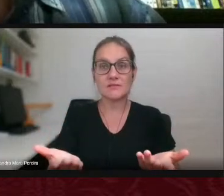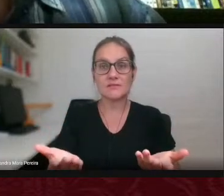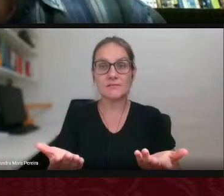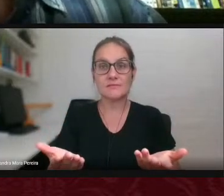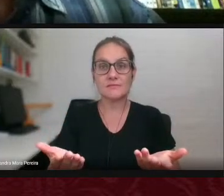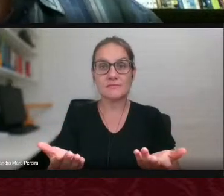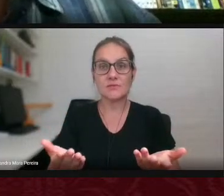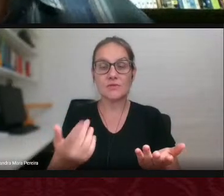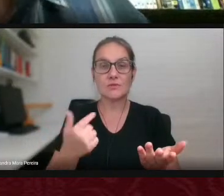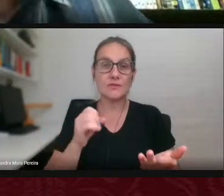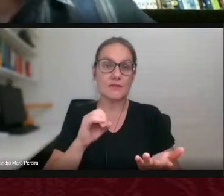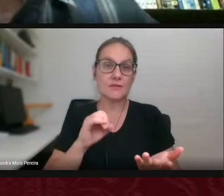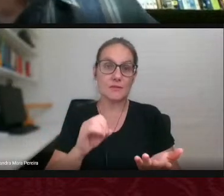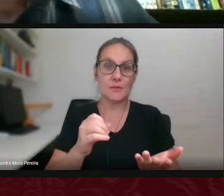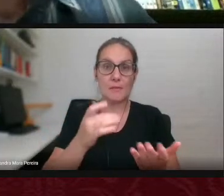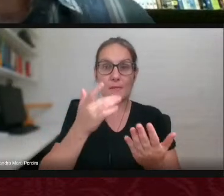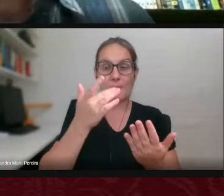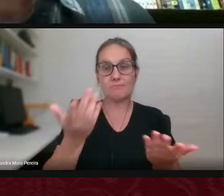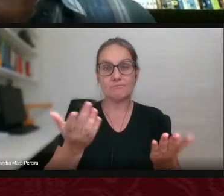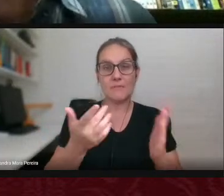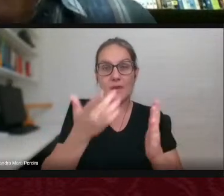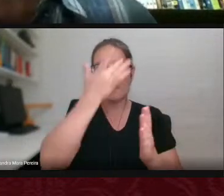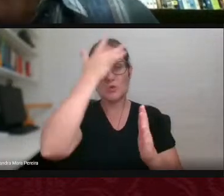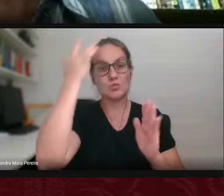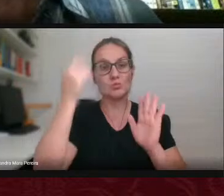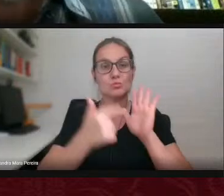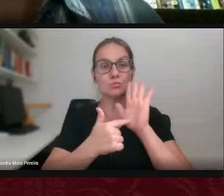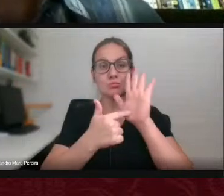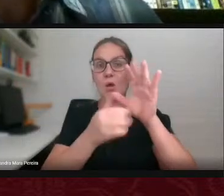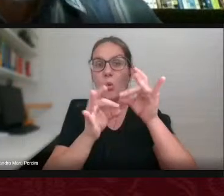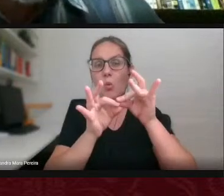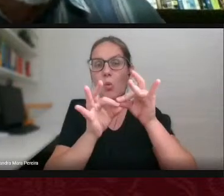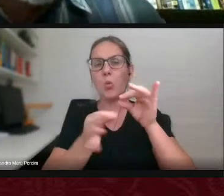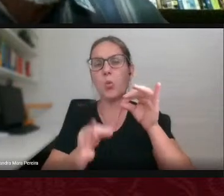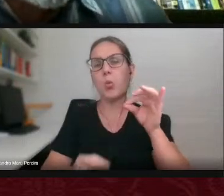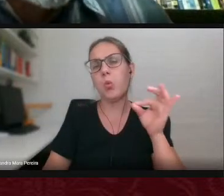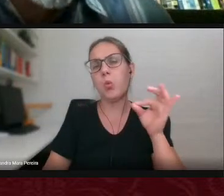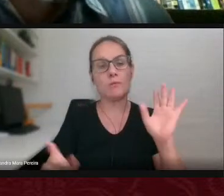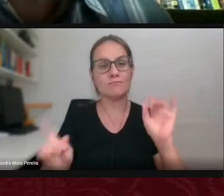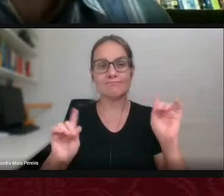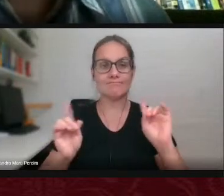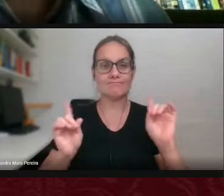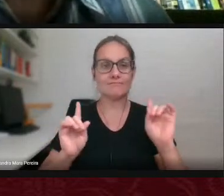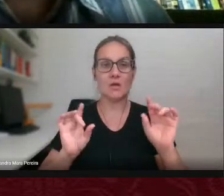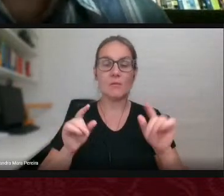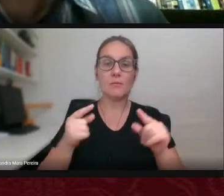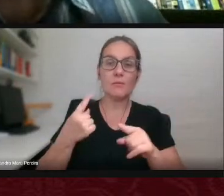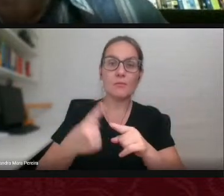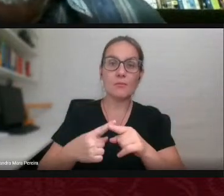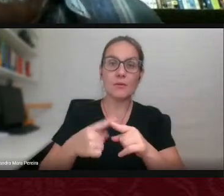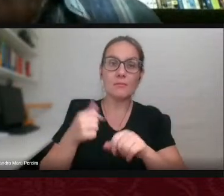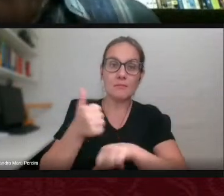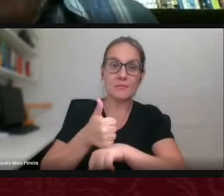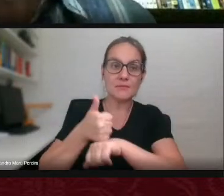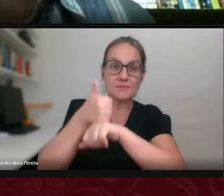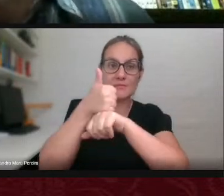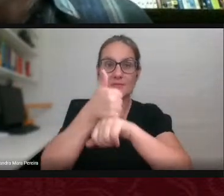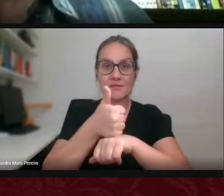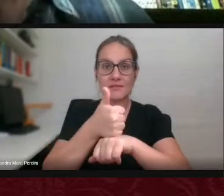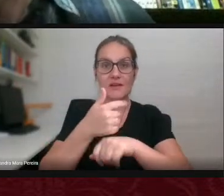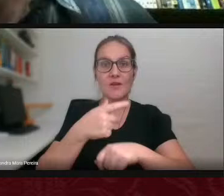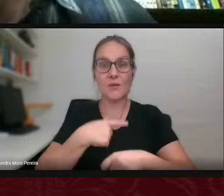o apresentador, quem esteja apresentando, se estenda muito, né? Principalmente para mim, que estou aqui